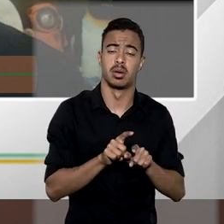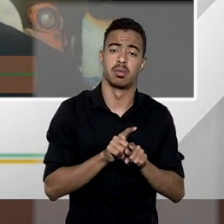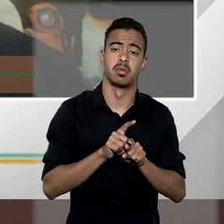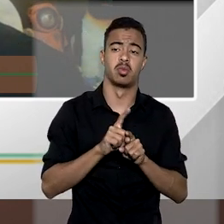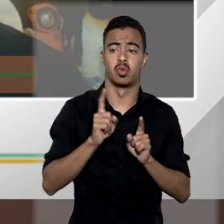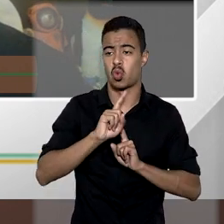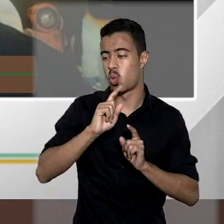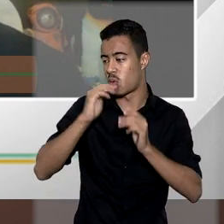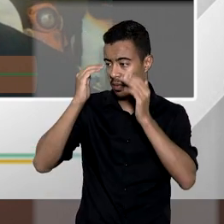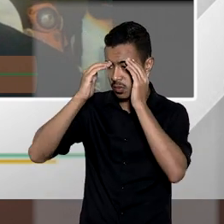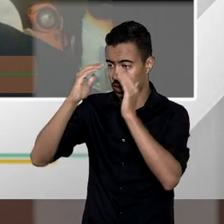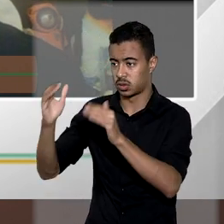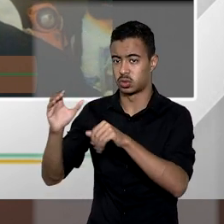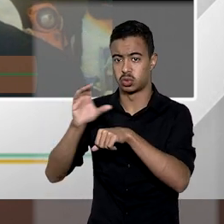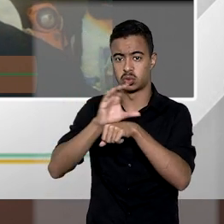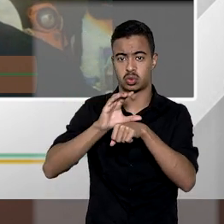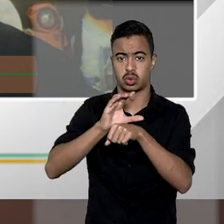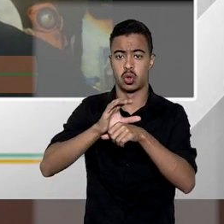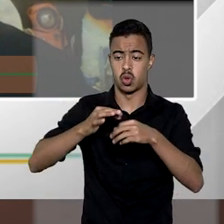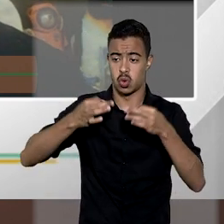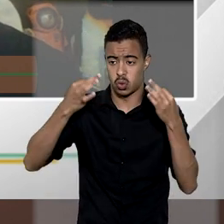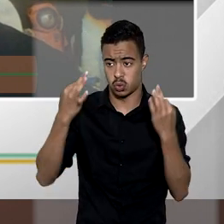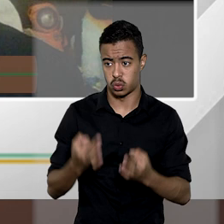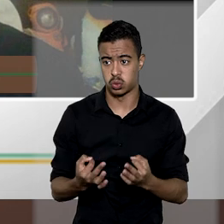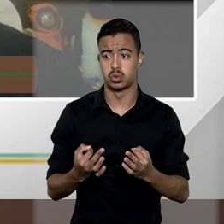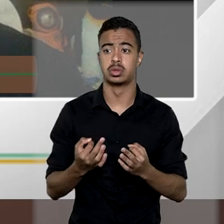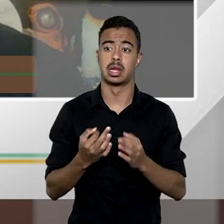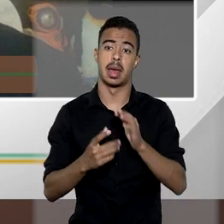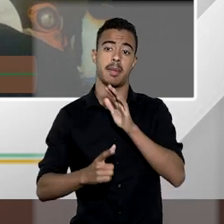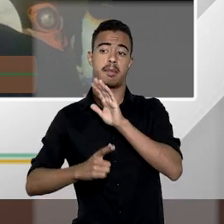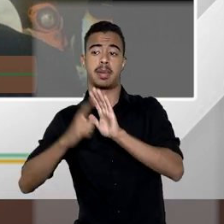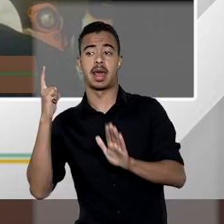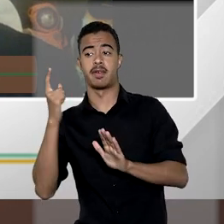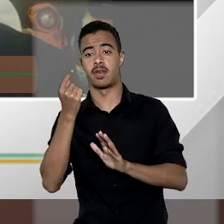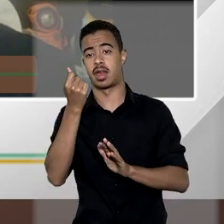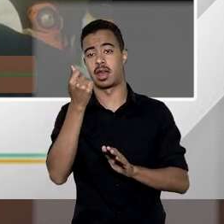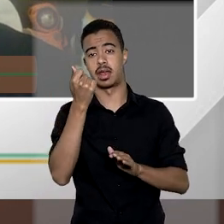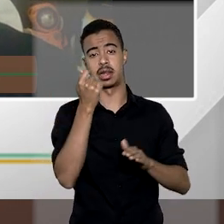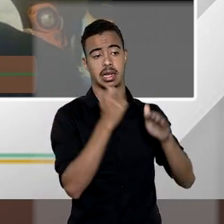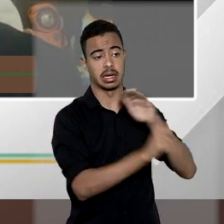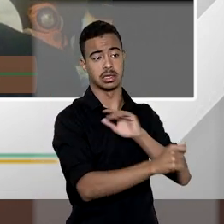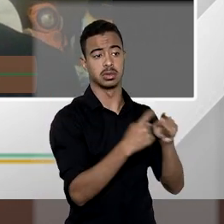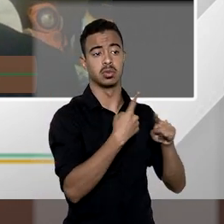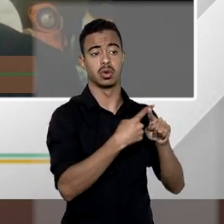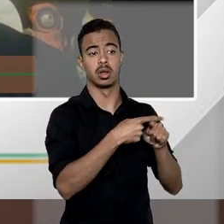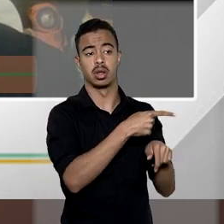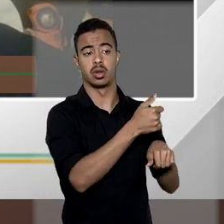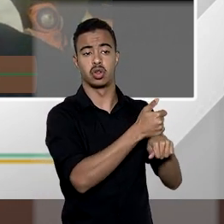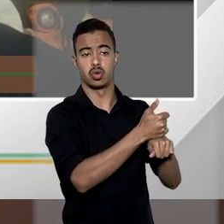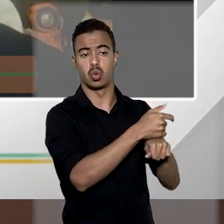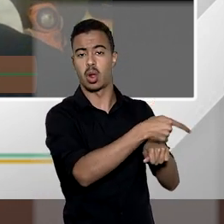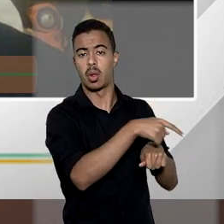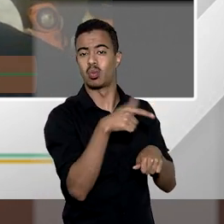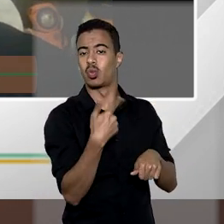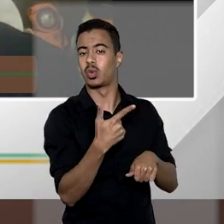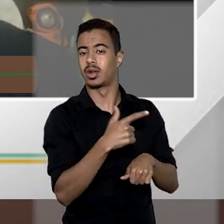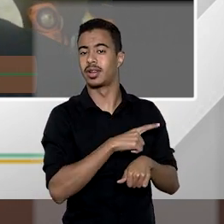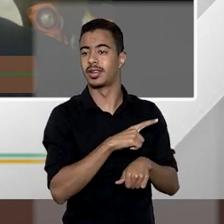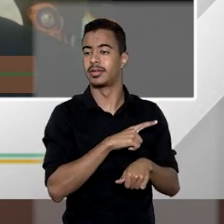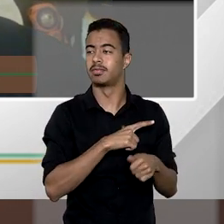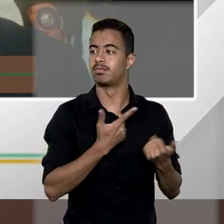o preceito constitucional da justa e prévia indenização por quê? porque o titular não tem mais